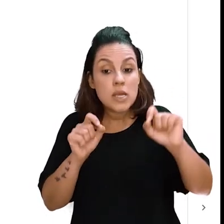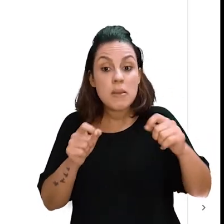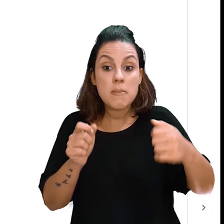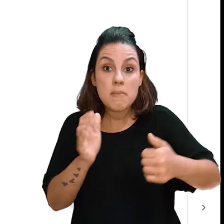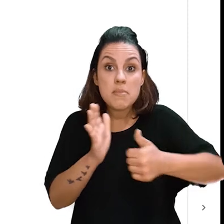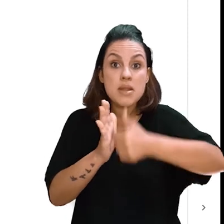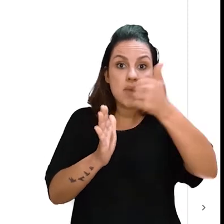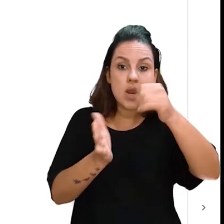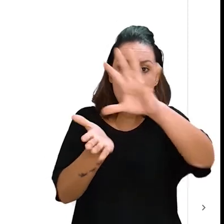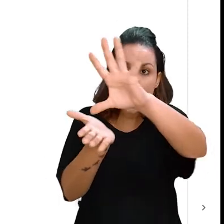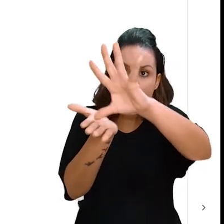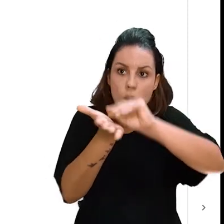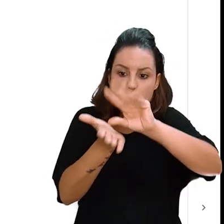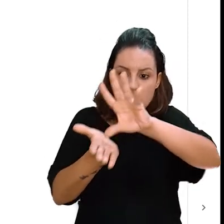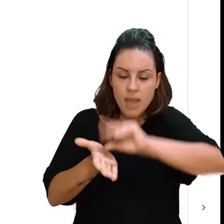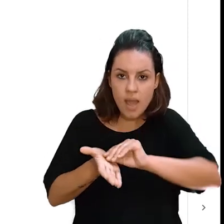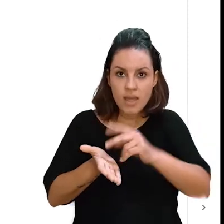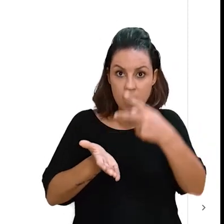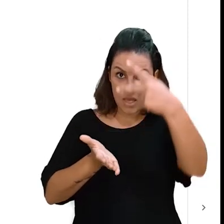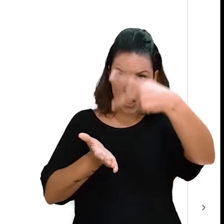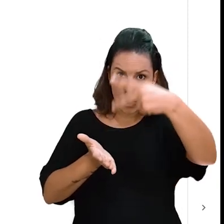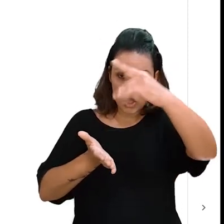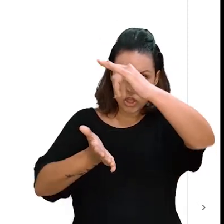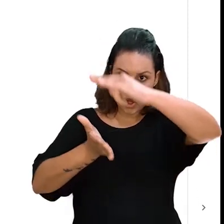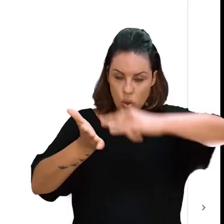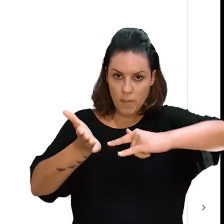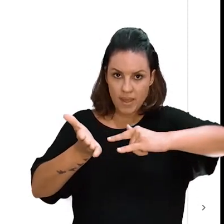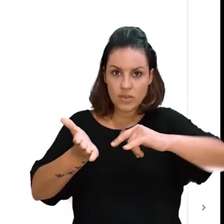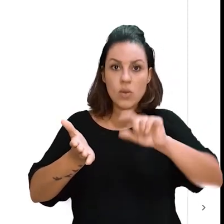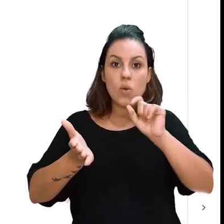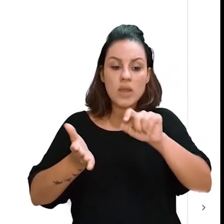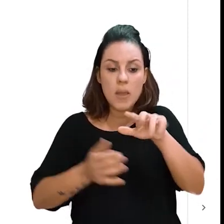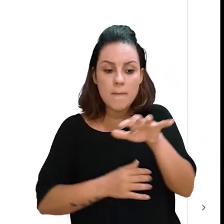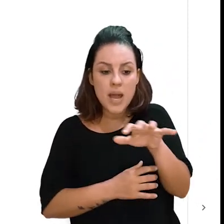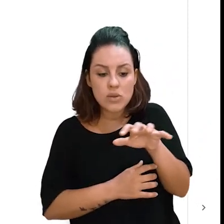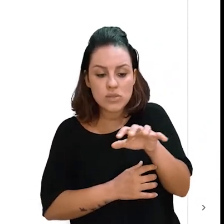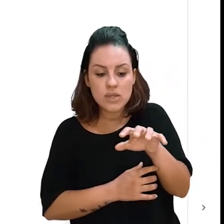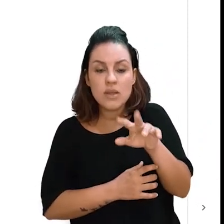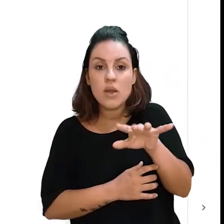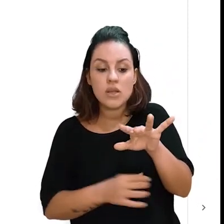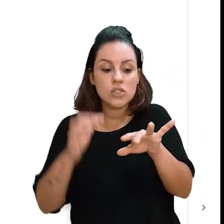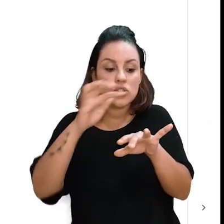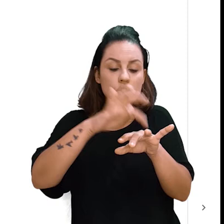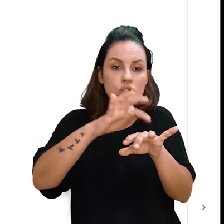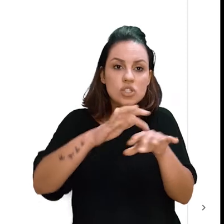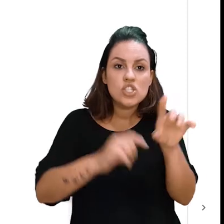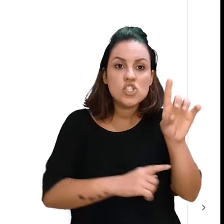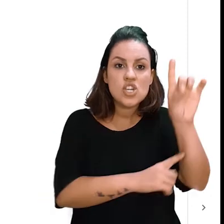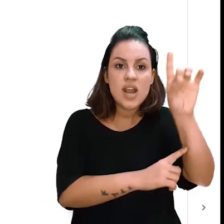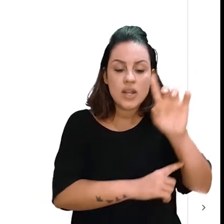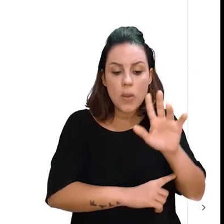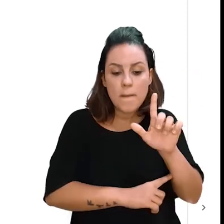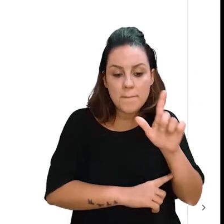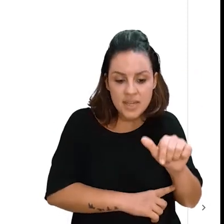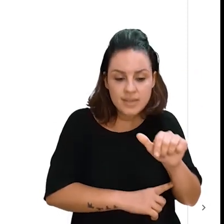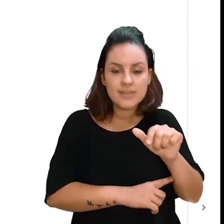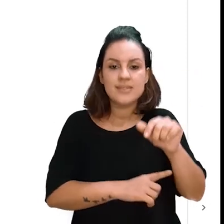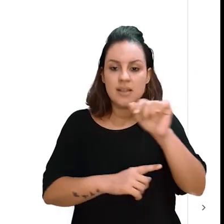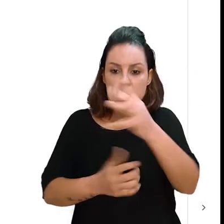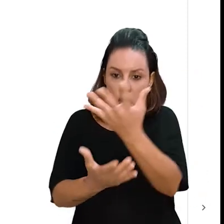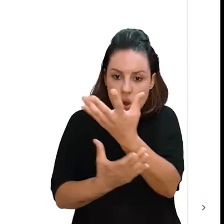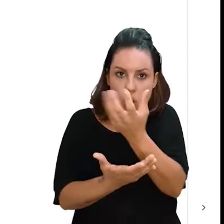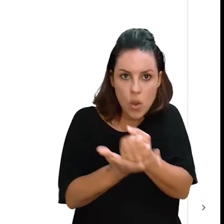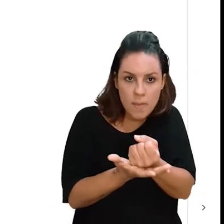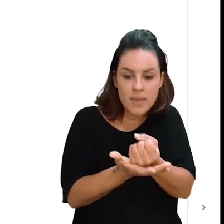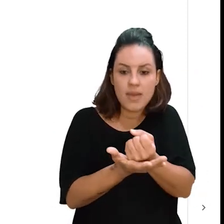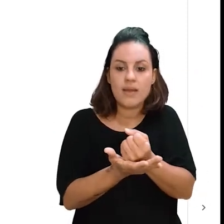seleciona os dois, clica com o botão direito, fazer uma cópia. Vão ser feitas uma cópia no meu Google Drive, no meu Drive